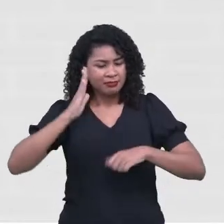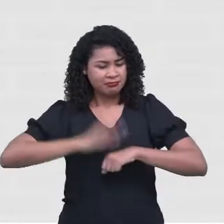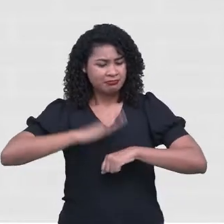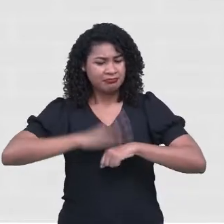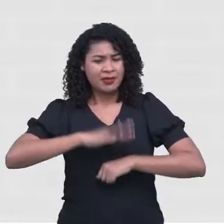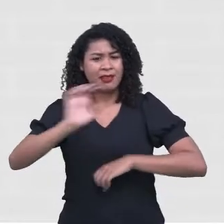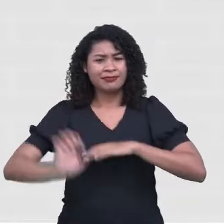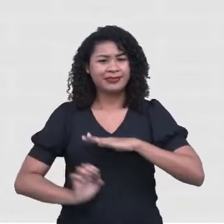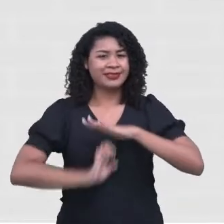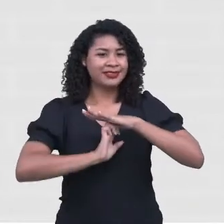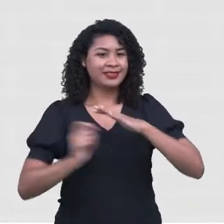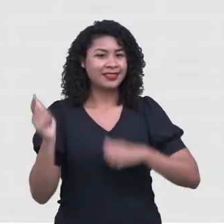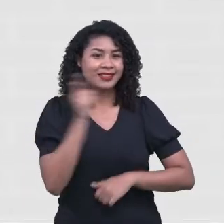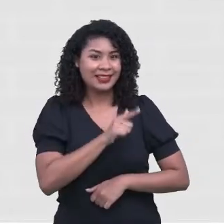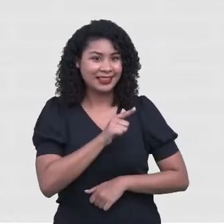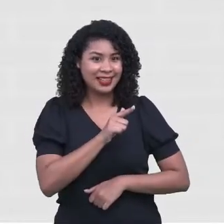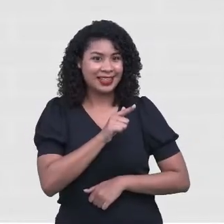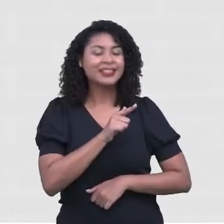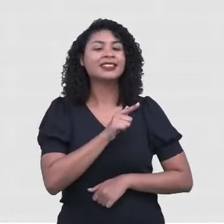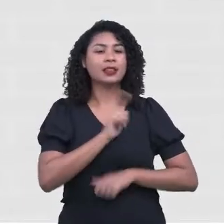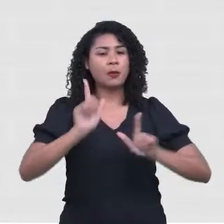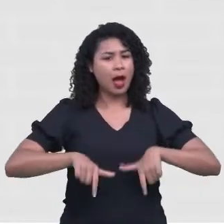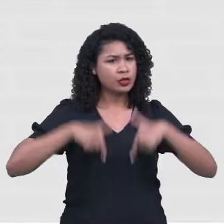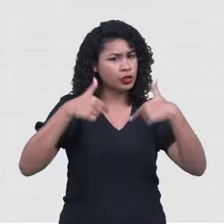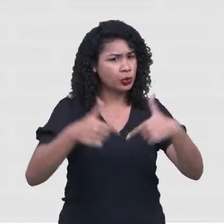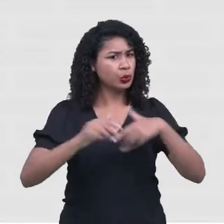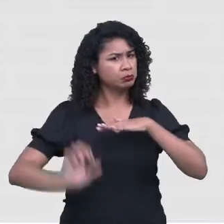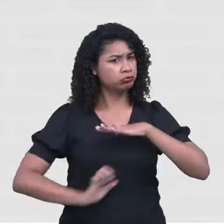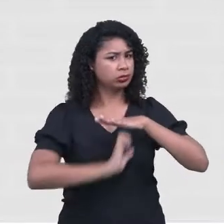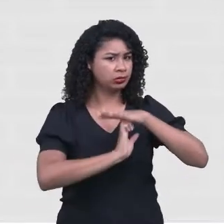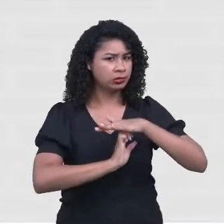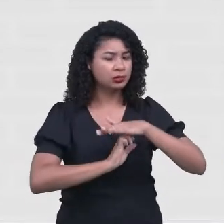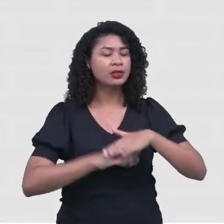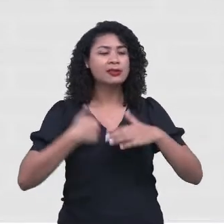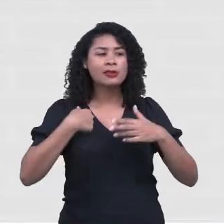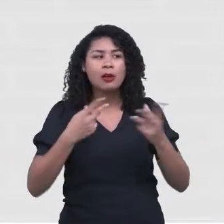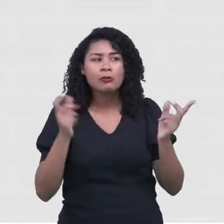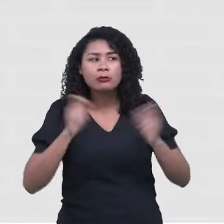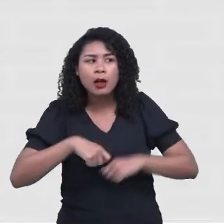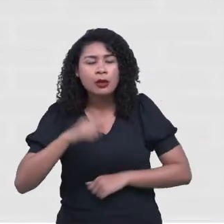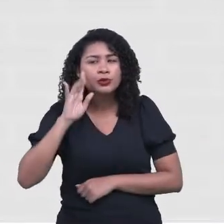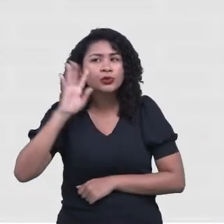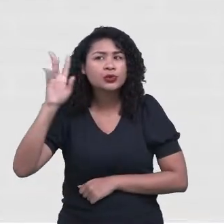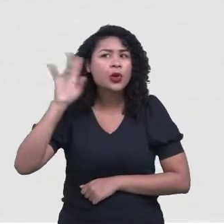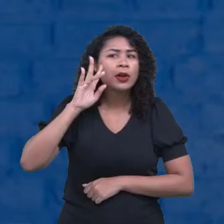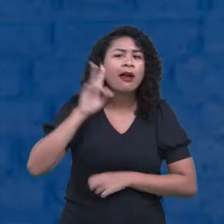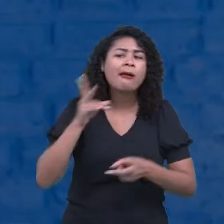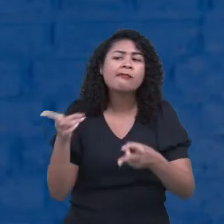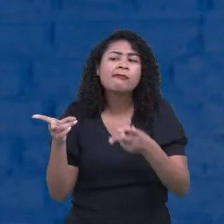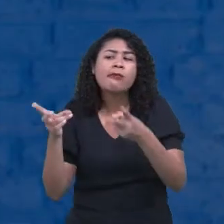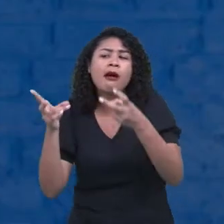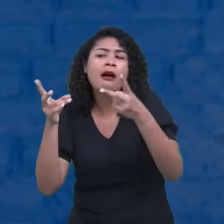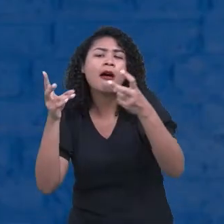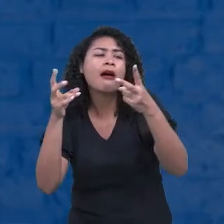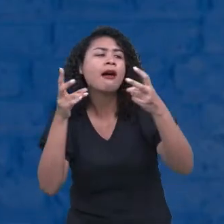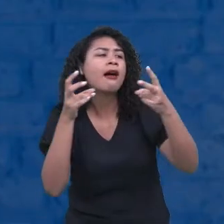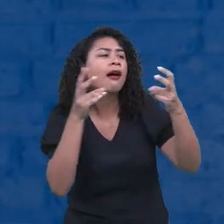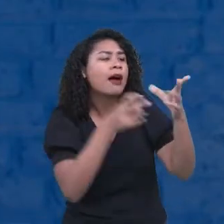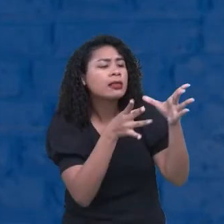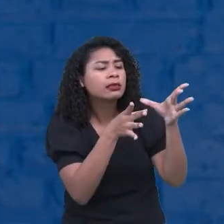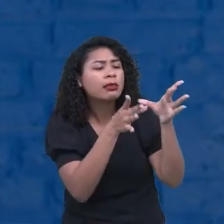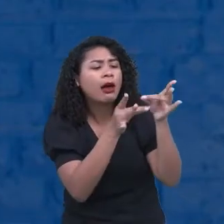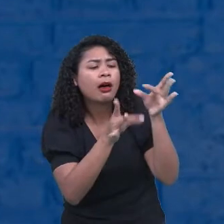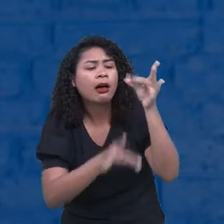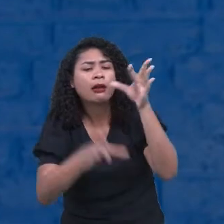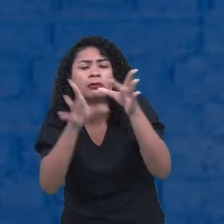a partir da minha atitude, eu visiono, eu vejo, eu tenho todo um olhar detalhado